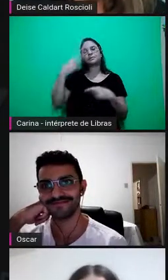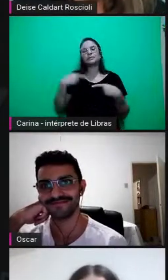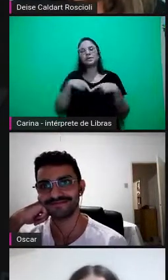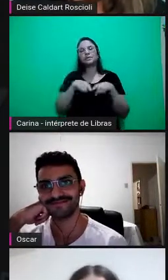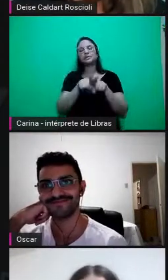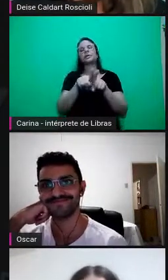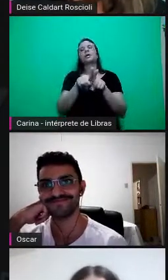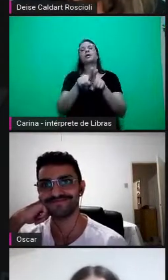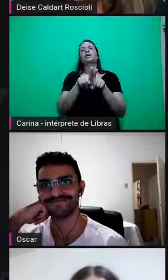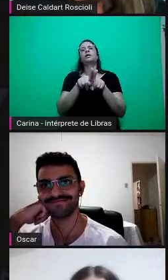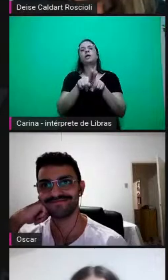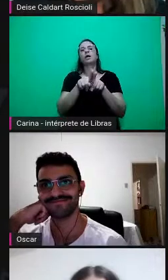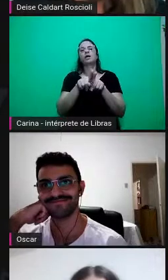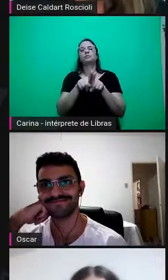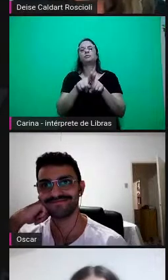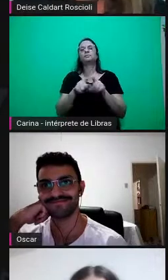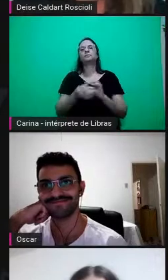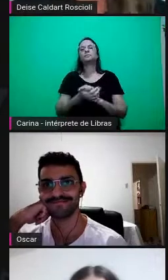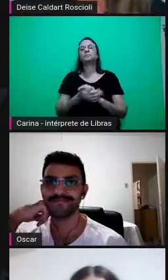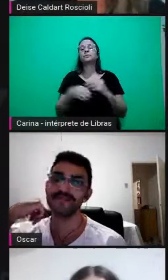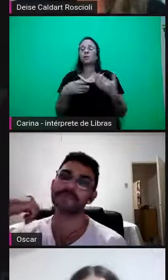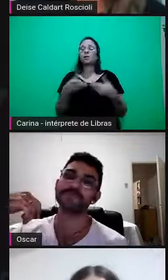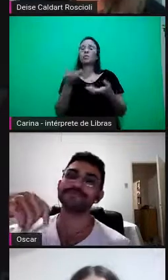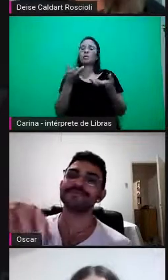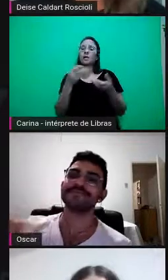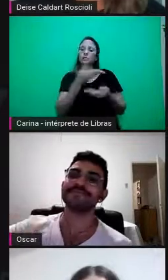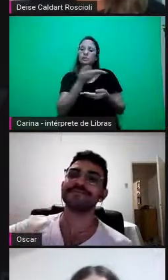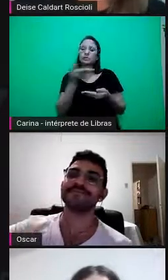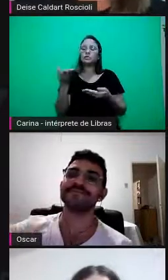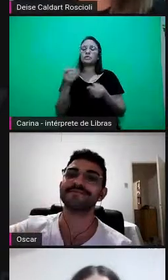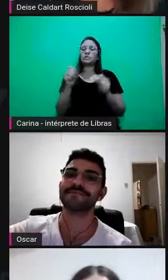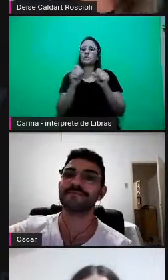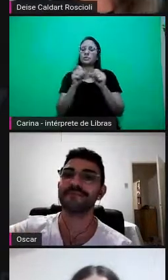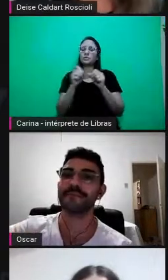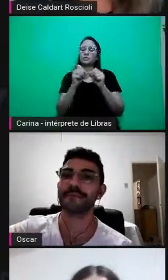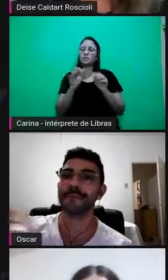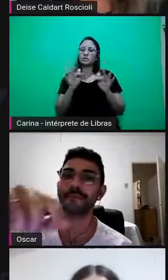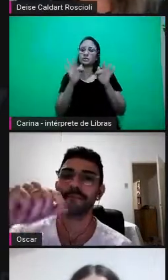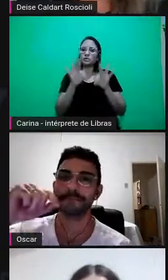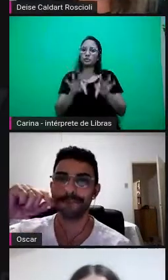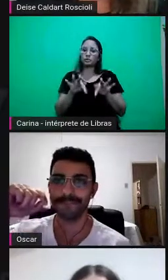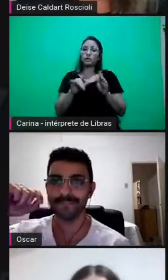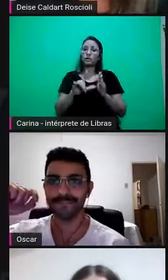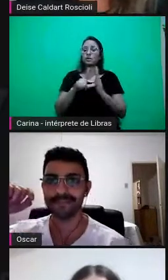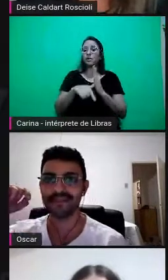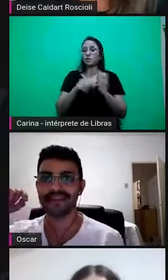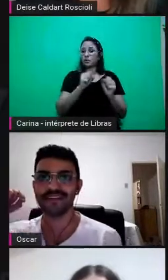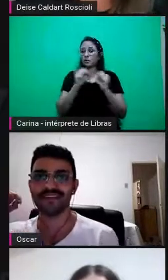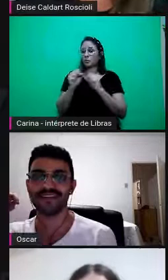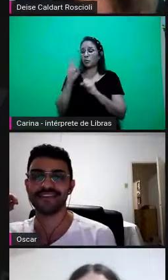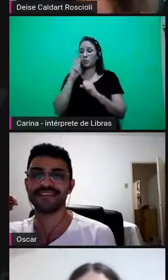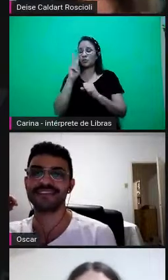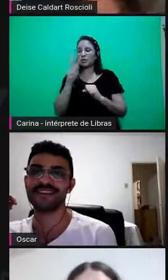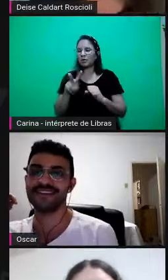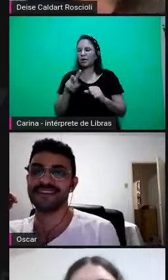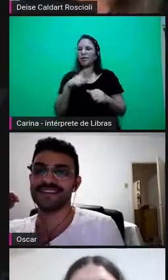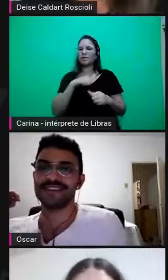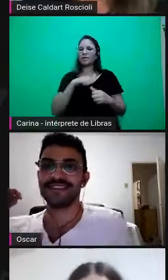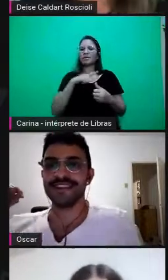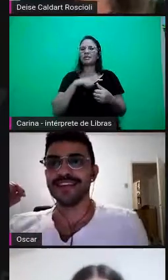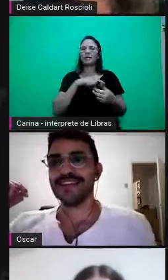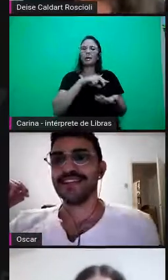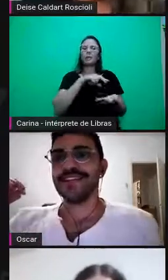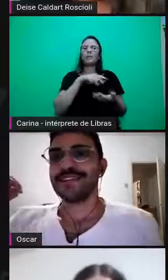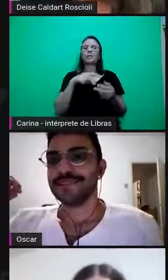encerramento. Então, gostaria de agradecer, depois, Cátia, dá uma olhadinha, tem vários elogios ali no